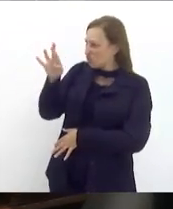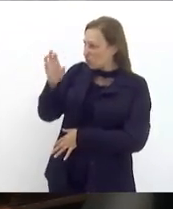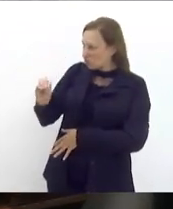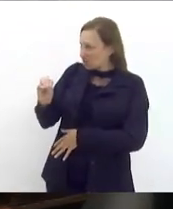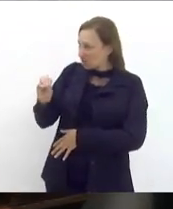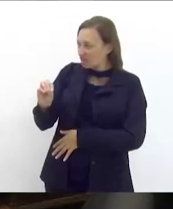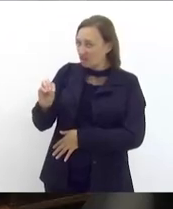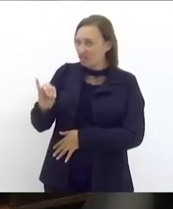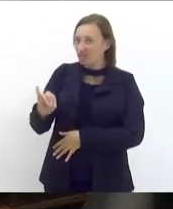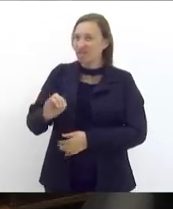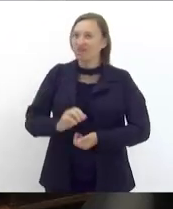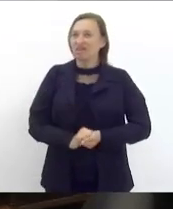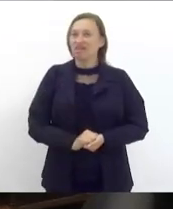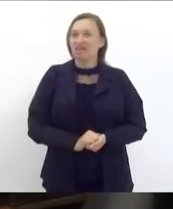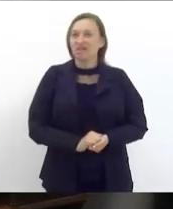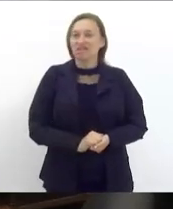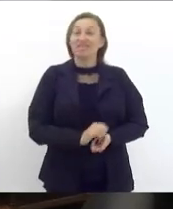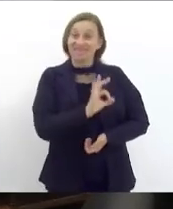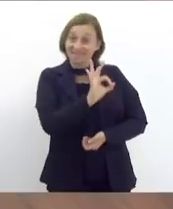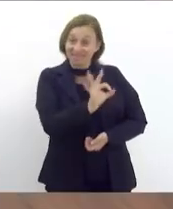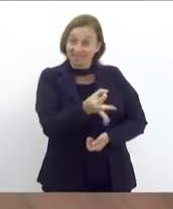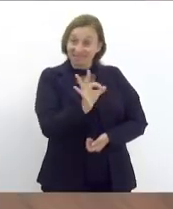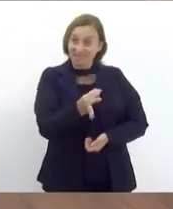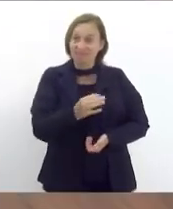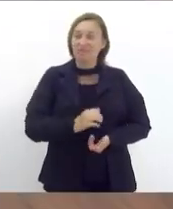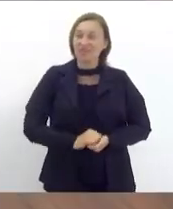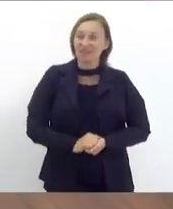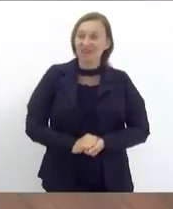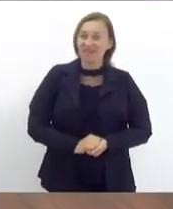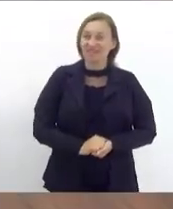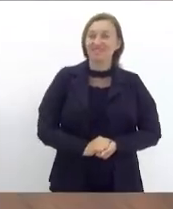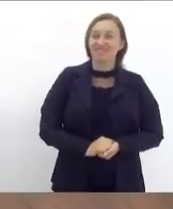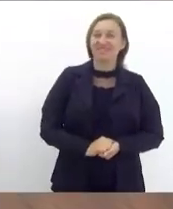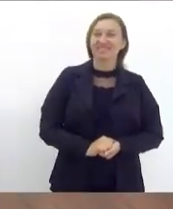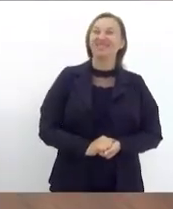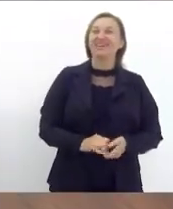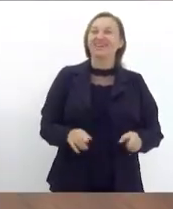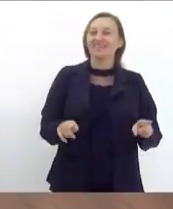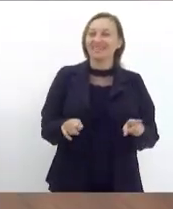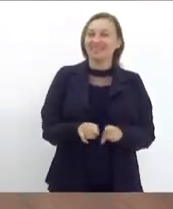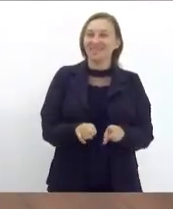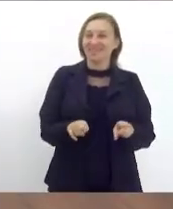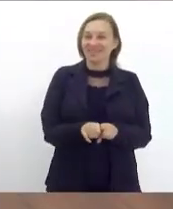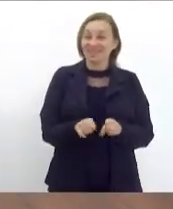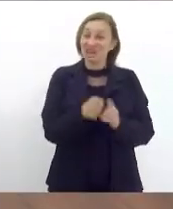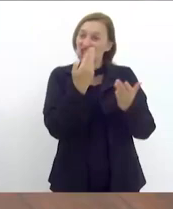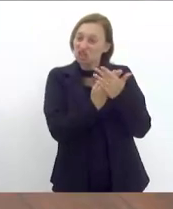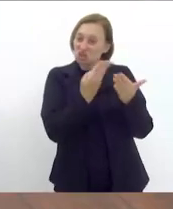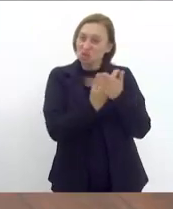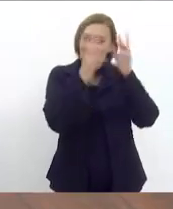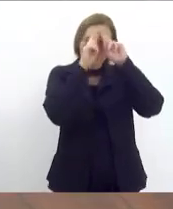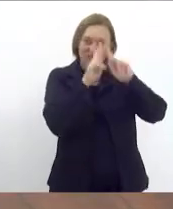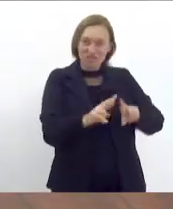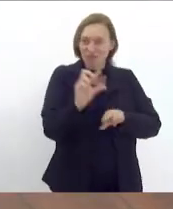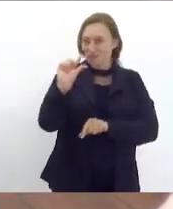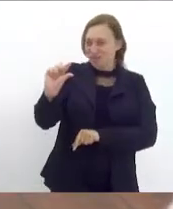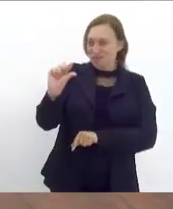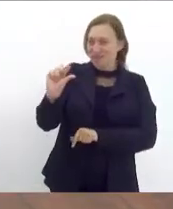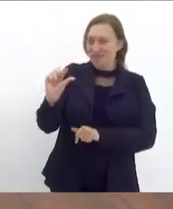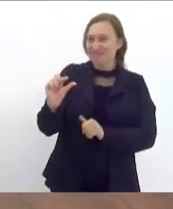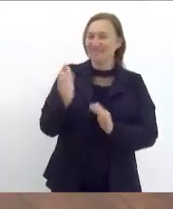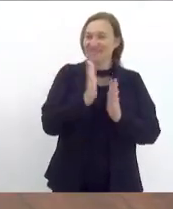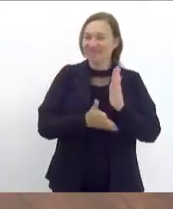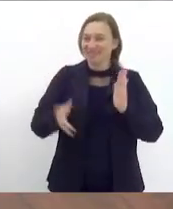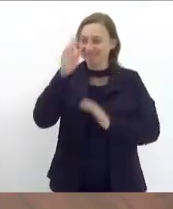sou o que só me enviou exatamente a gente também estuda um pouquinho até para ter respeito pela